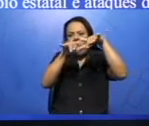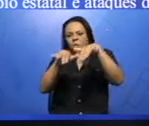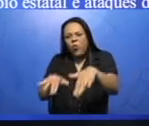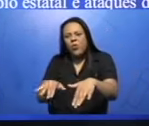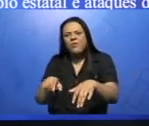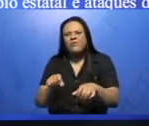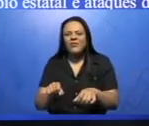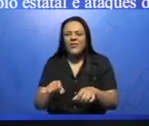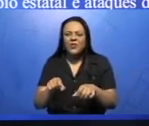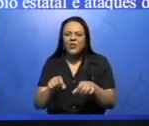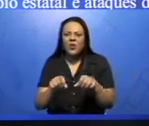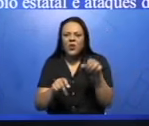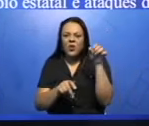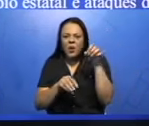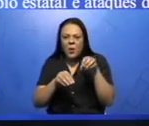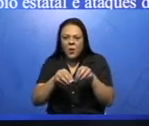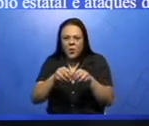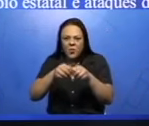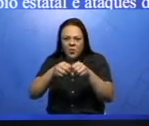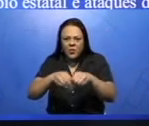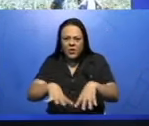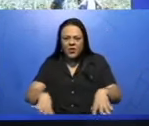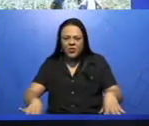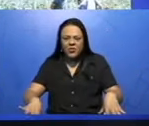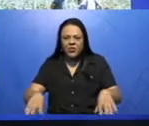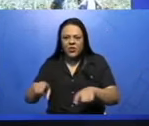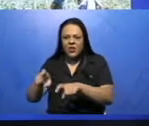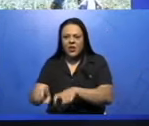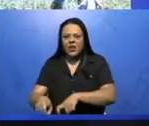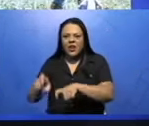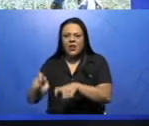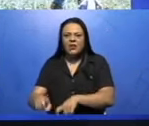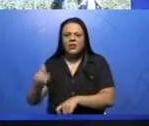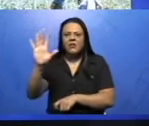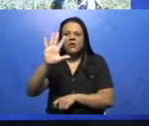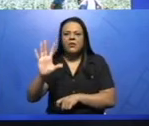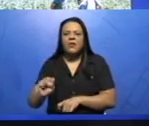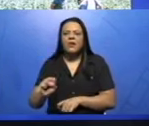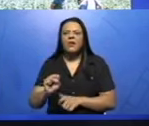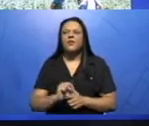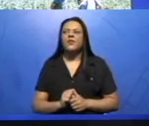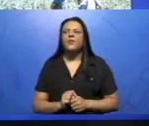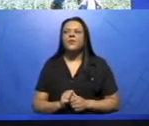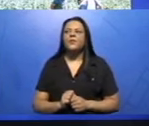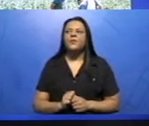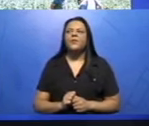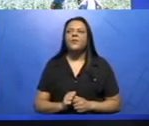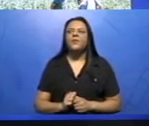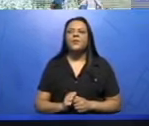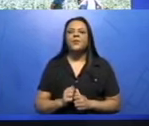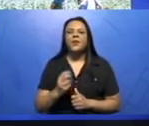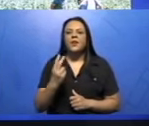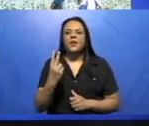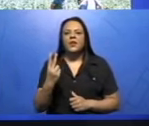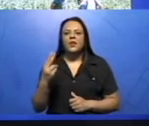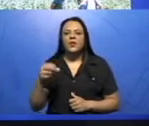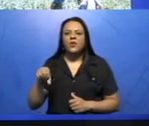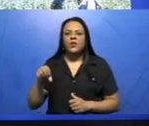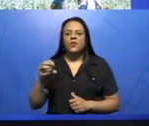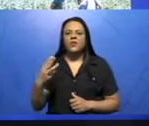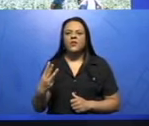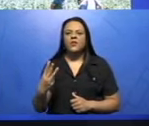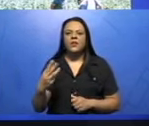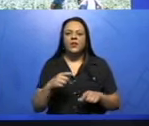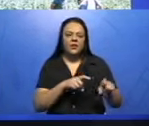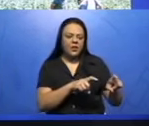essa produção agrícola no continente. Na página 293, vamos falar da agricultura comercial.